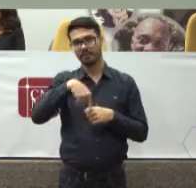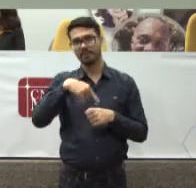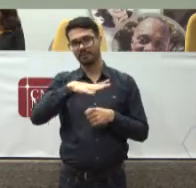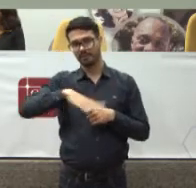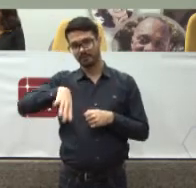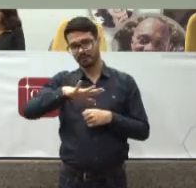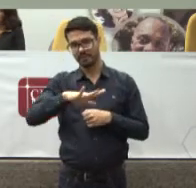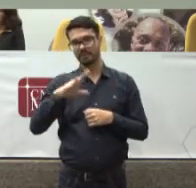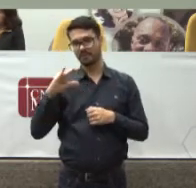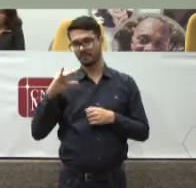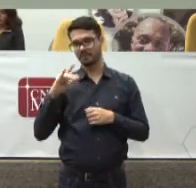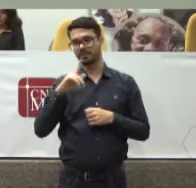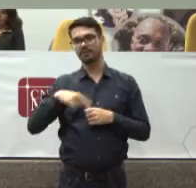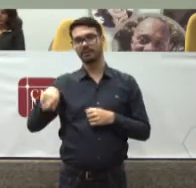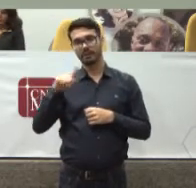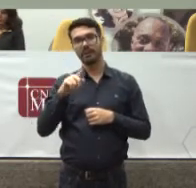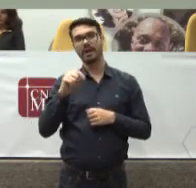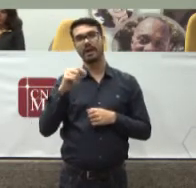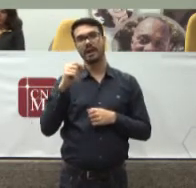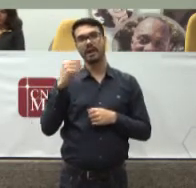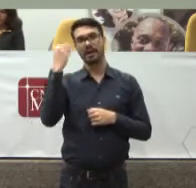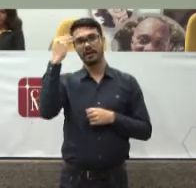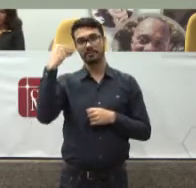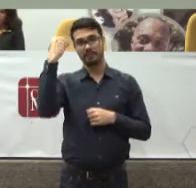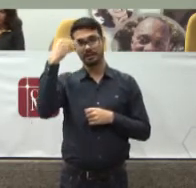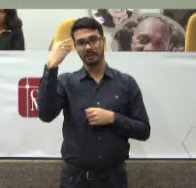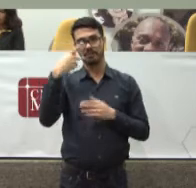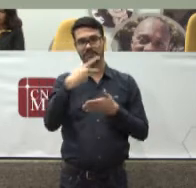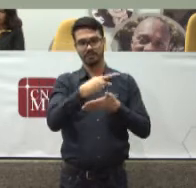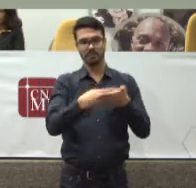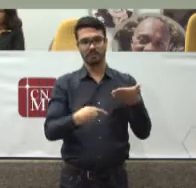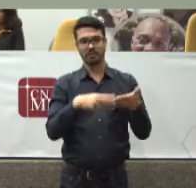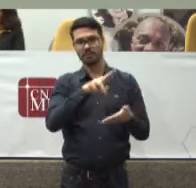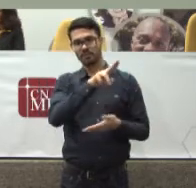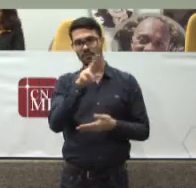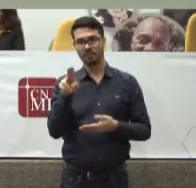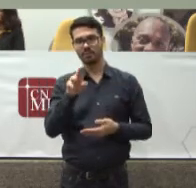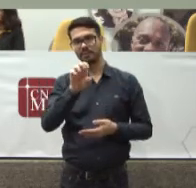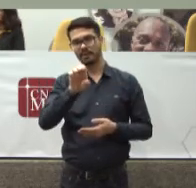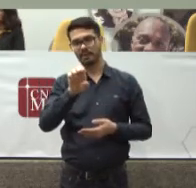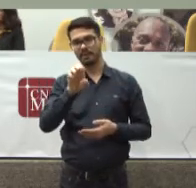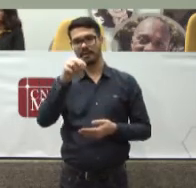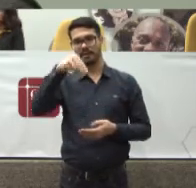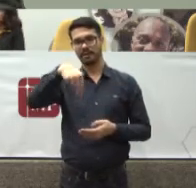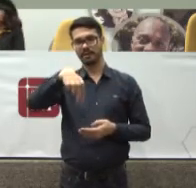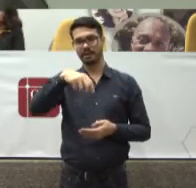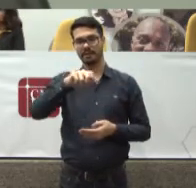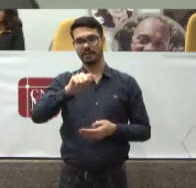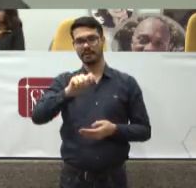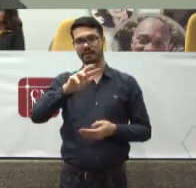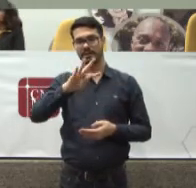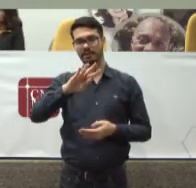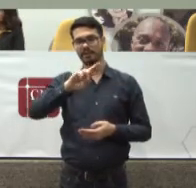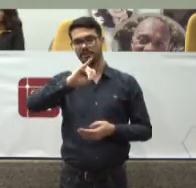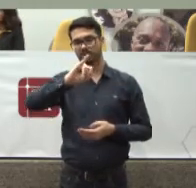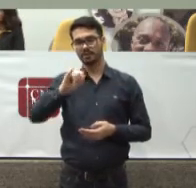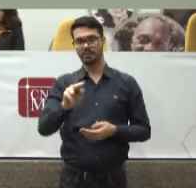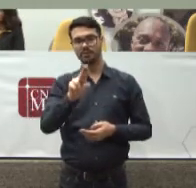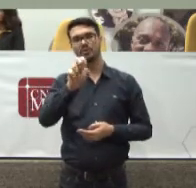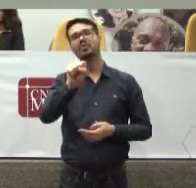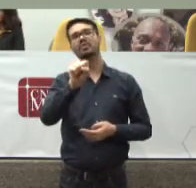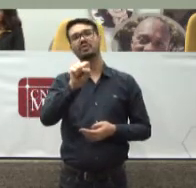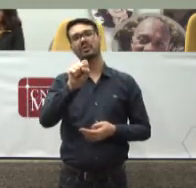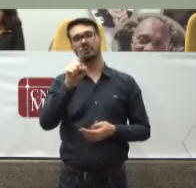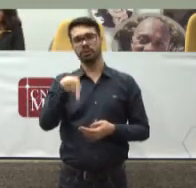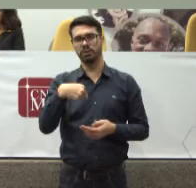É o que inspirou O nosso projeto O projeto E-NATJUS Que desagou Na